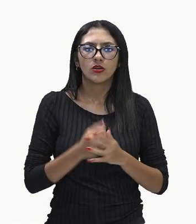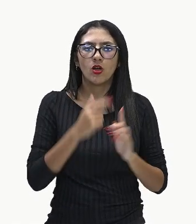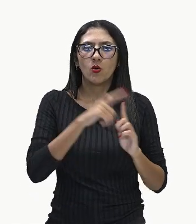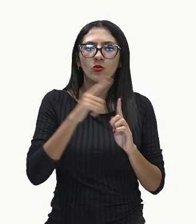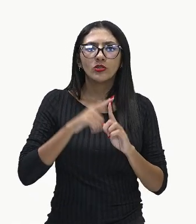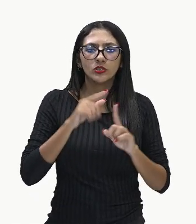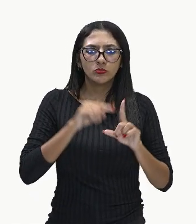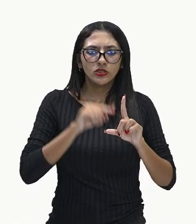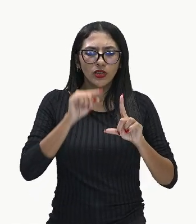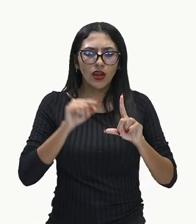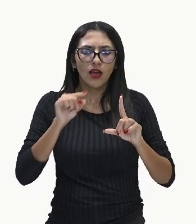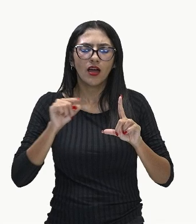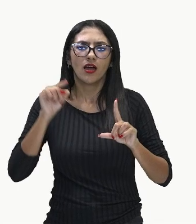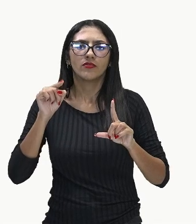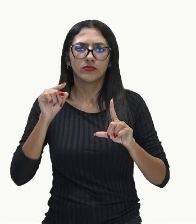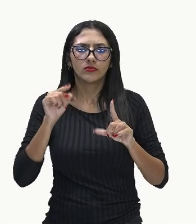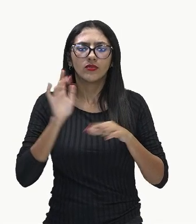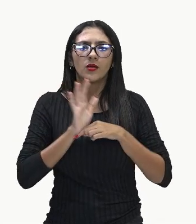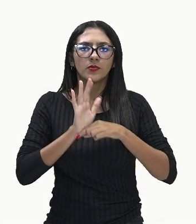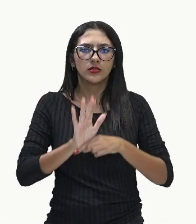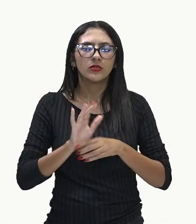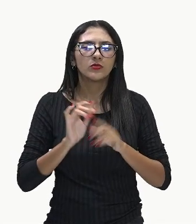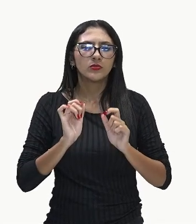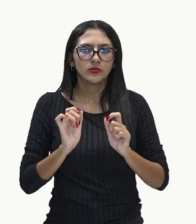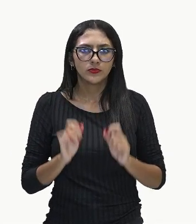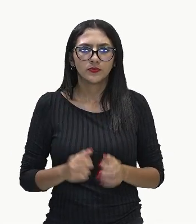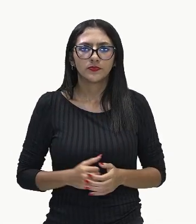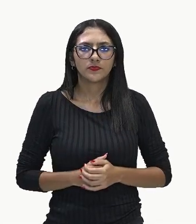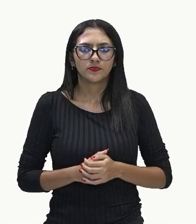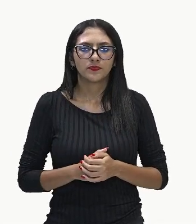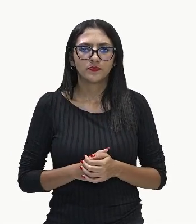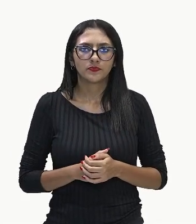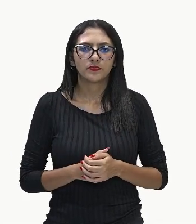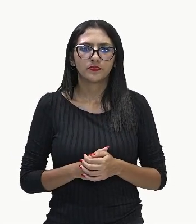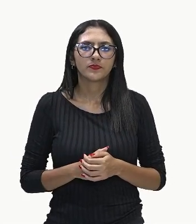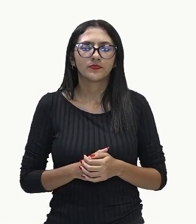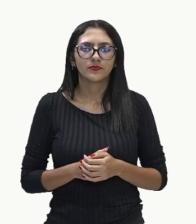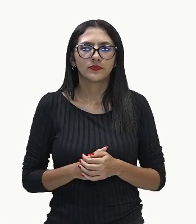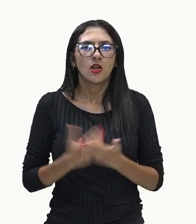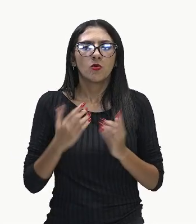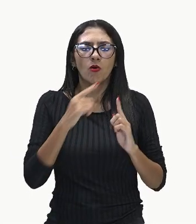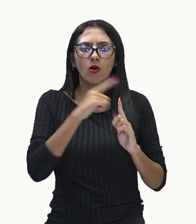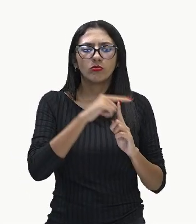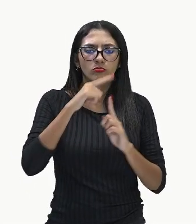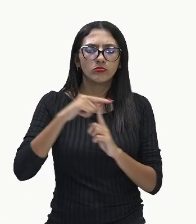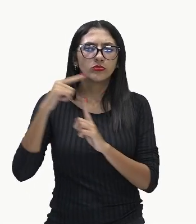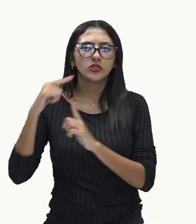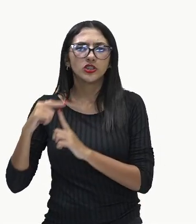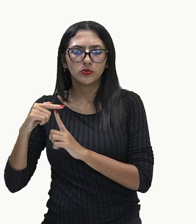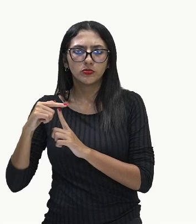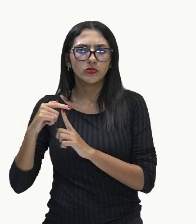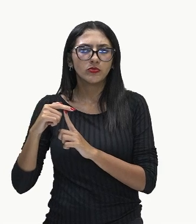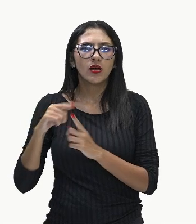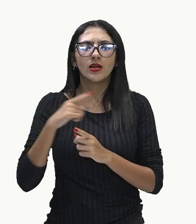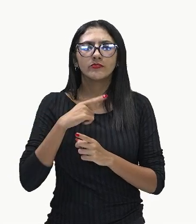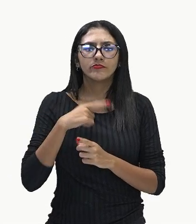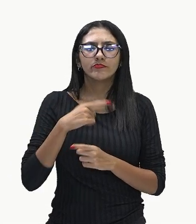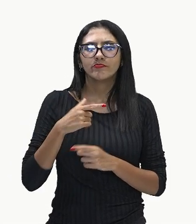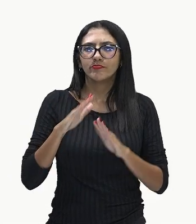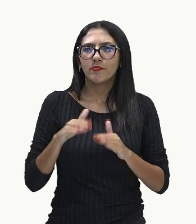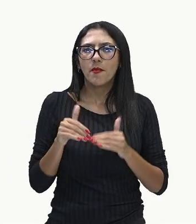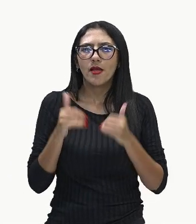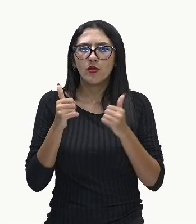a gente estava vendo os gráficos, qual era o gráfico que significava, né, que era o melhor para mostrar a